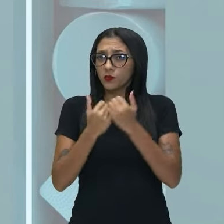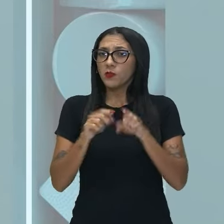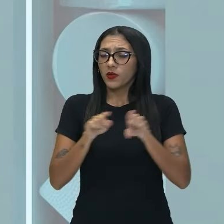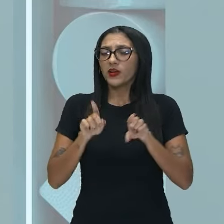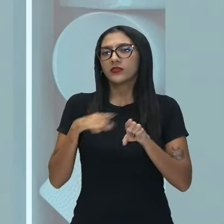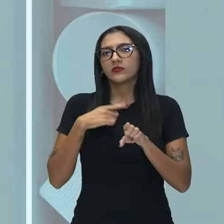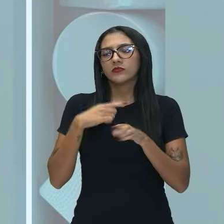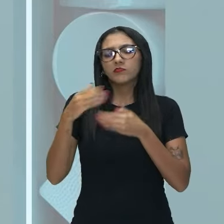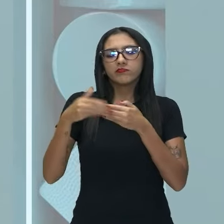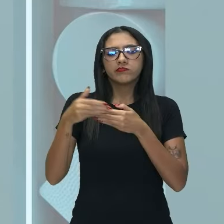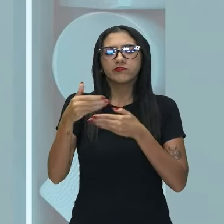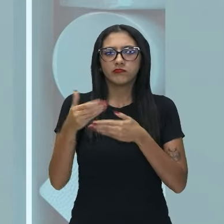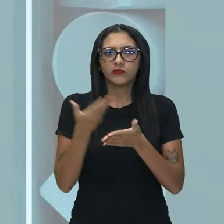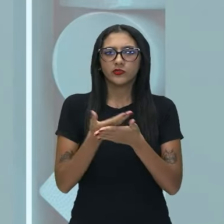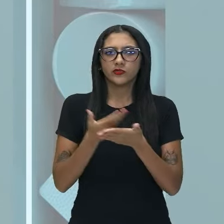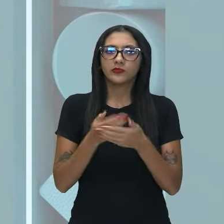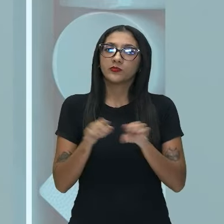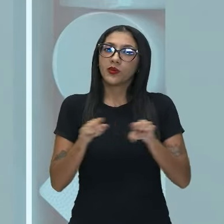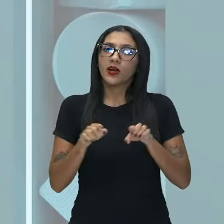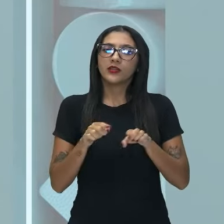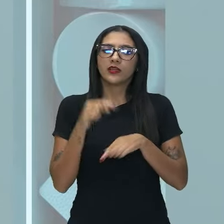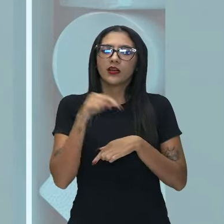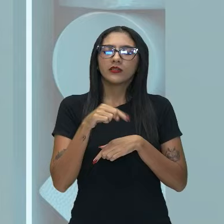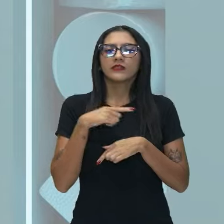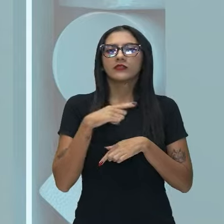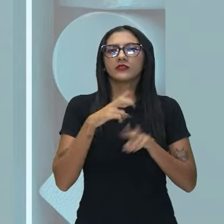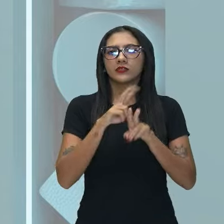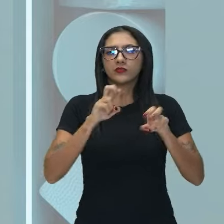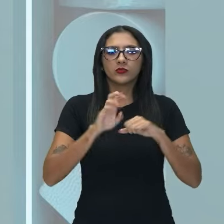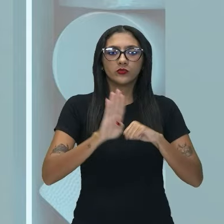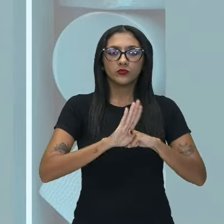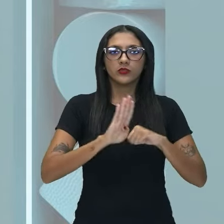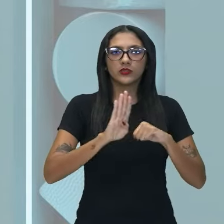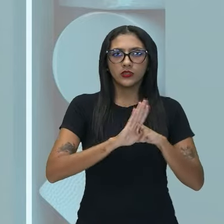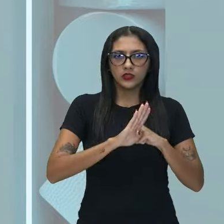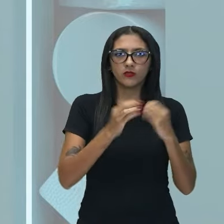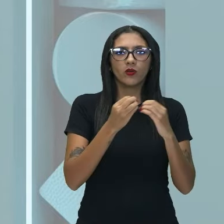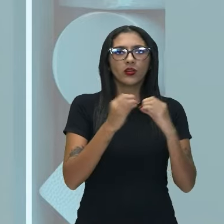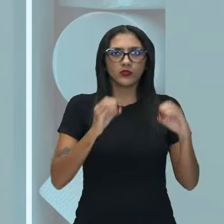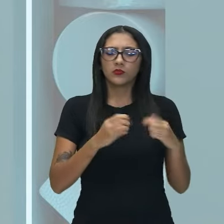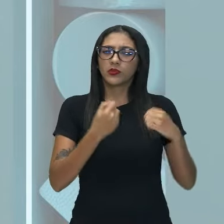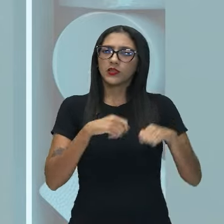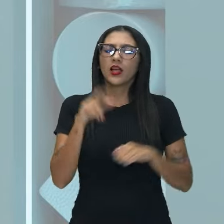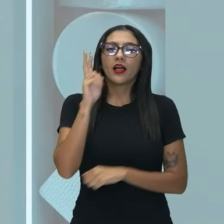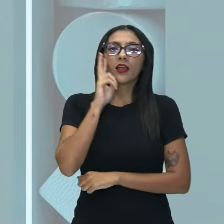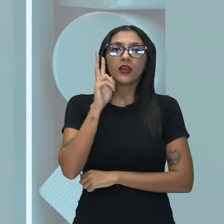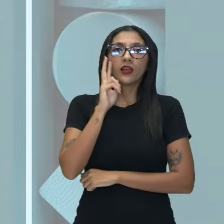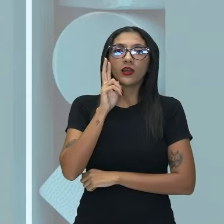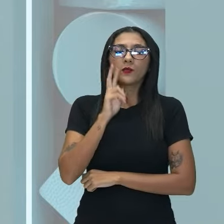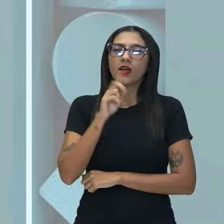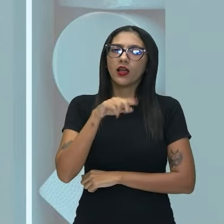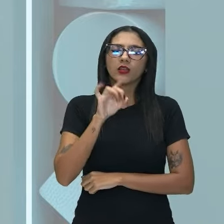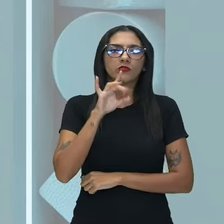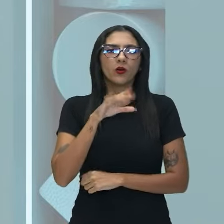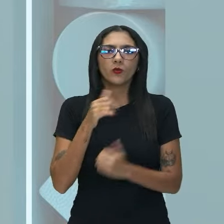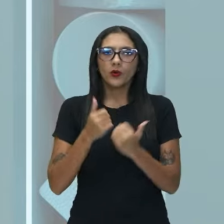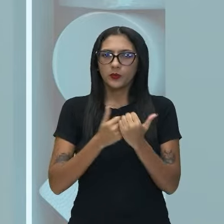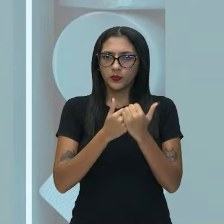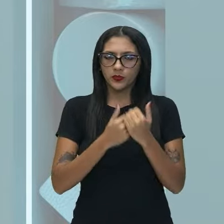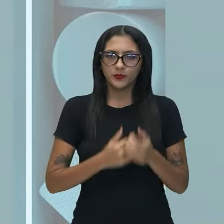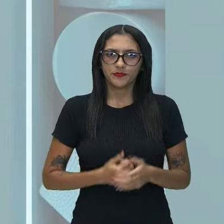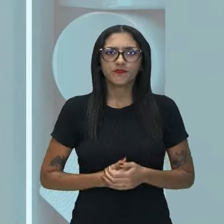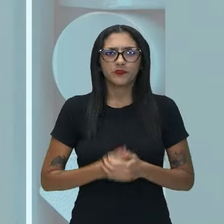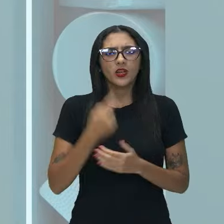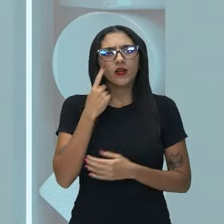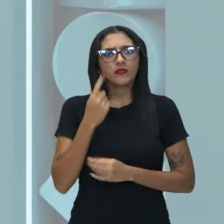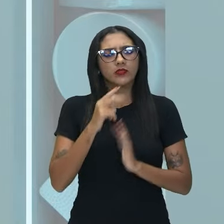mas, aqui nesse nosso universo das substantivas, lembrem-se disso, ela é conjunção integrante, então, quando você enxergar o